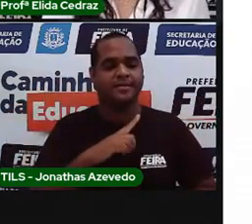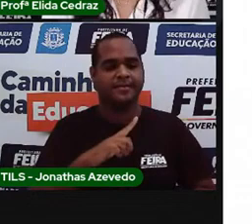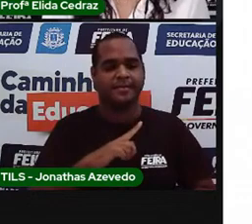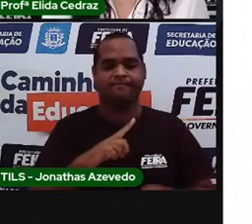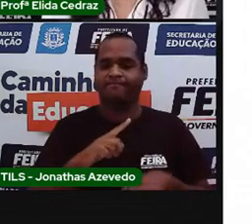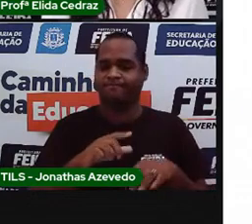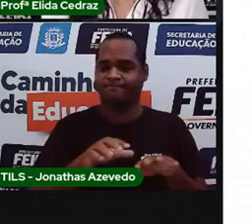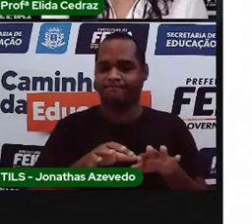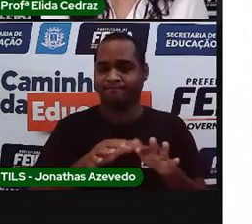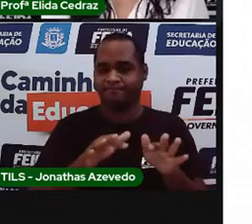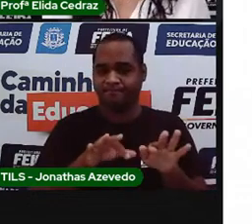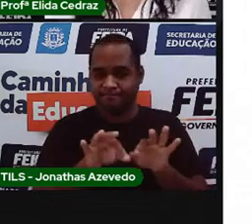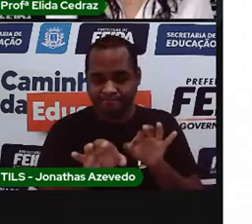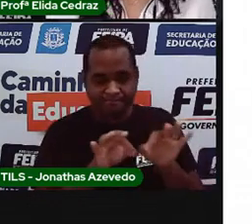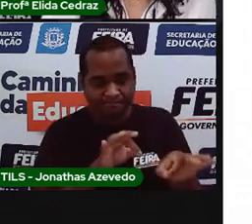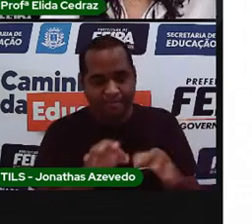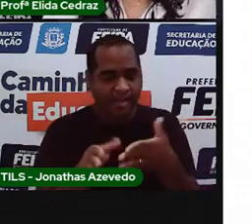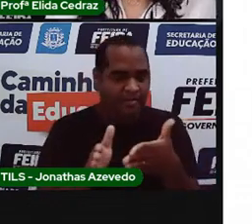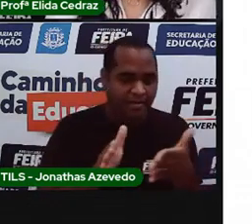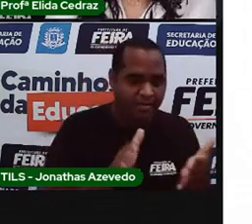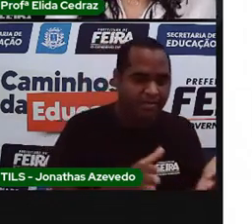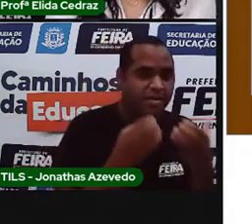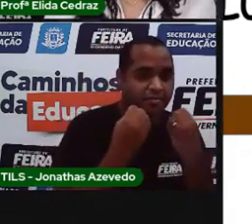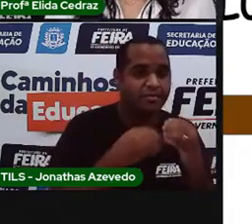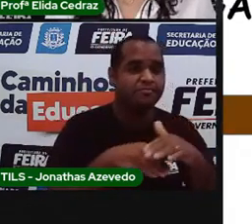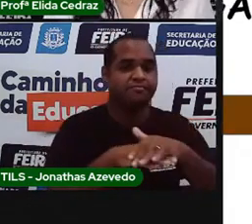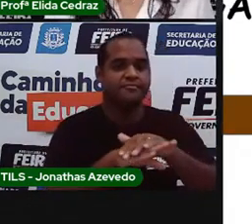comunidades, preservando seus costumes.